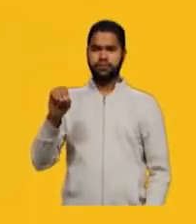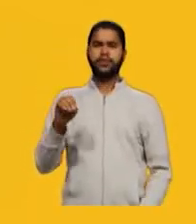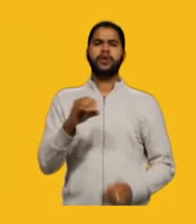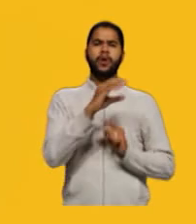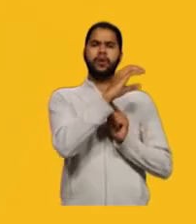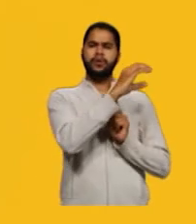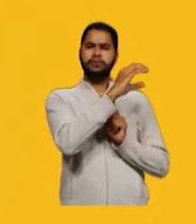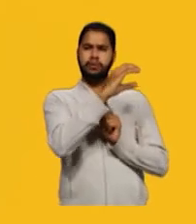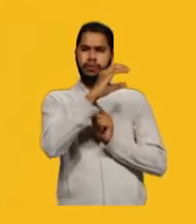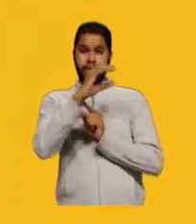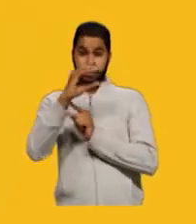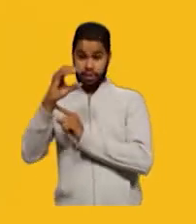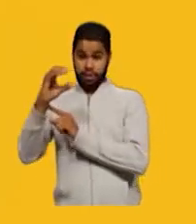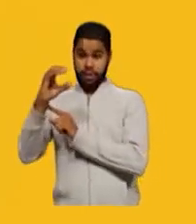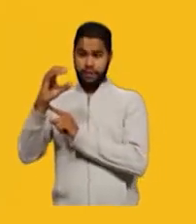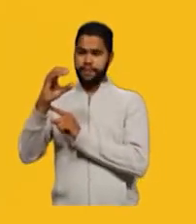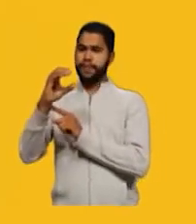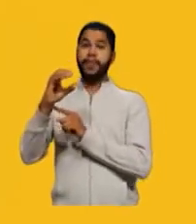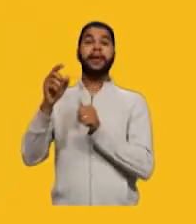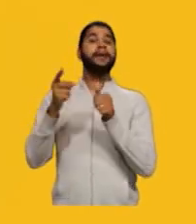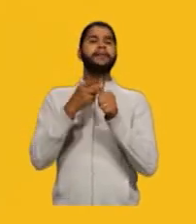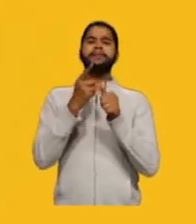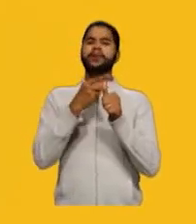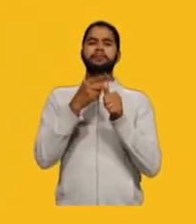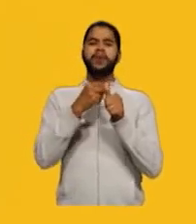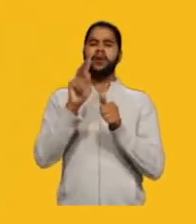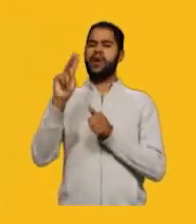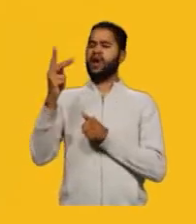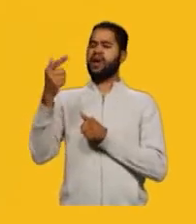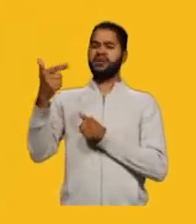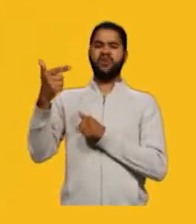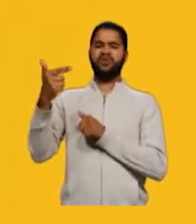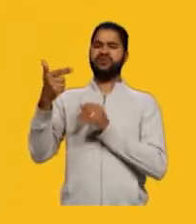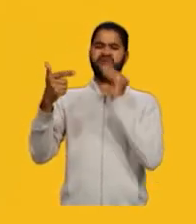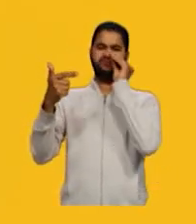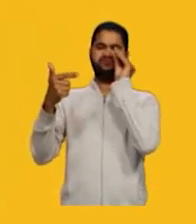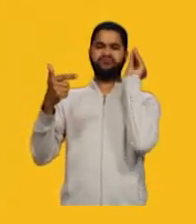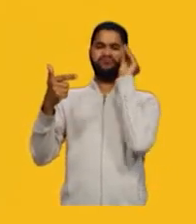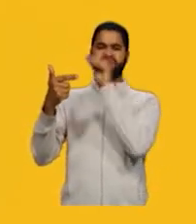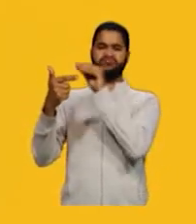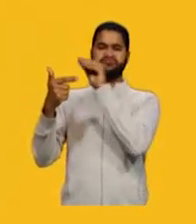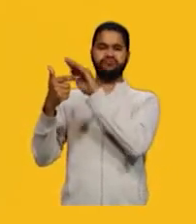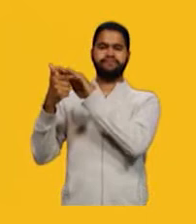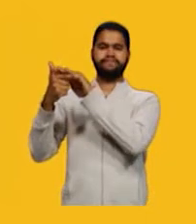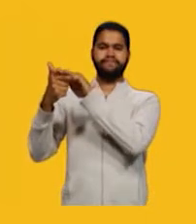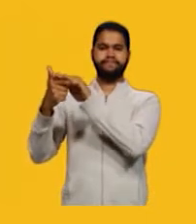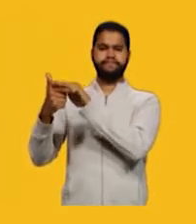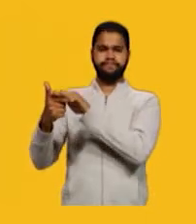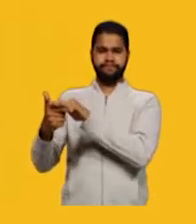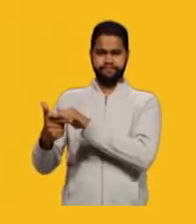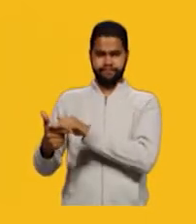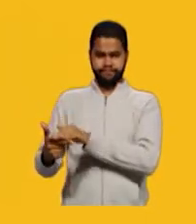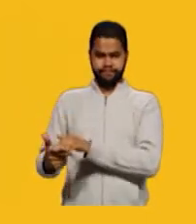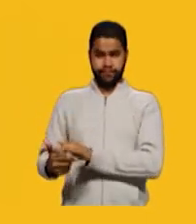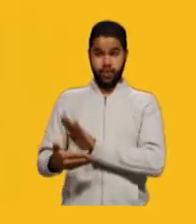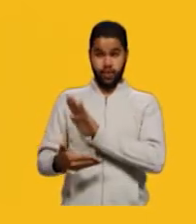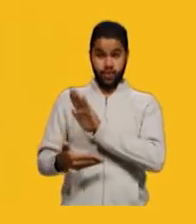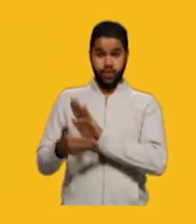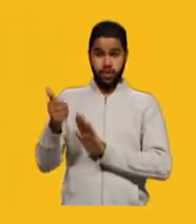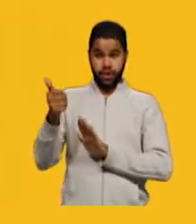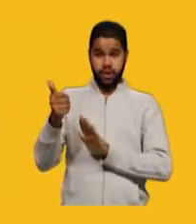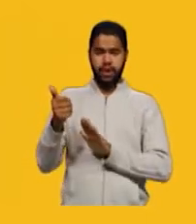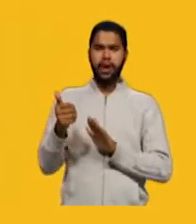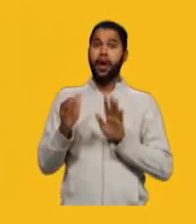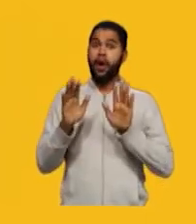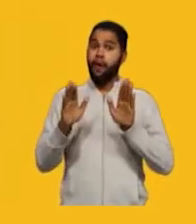coisa que você vai fazer é ignorar os hidrogênios. Então, você vai remover os hidrogênios. Uma coisa que eu